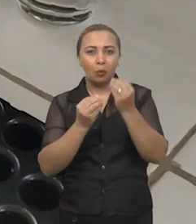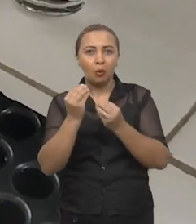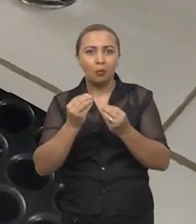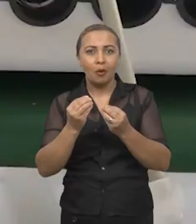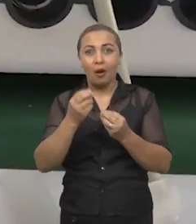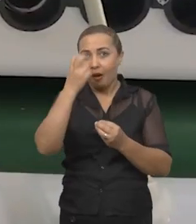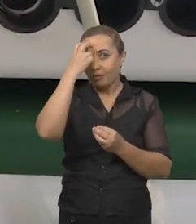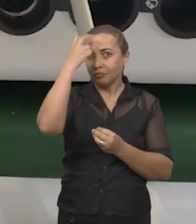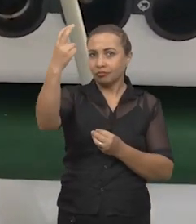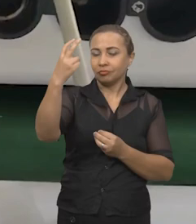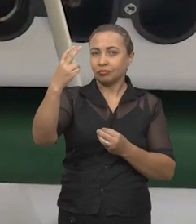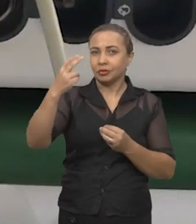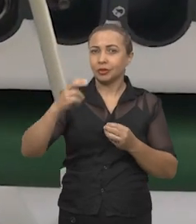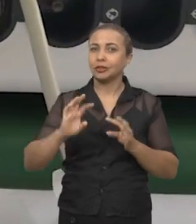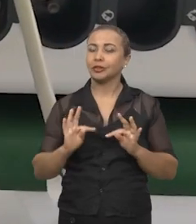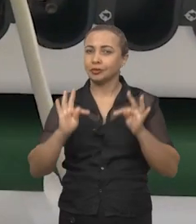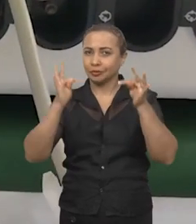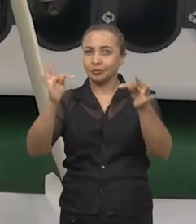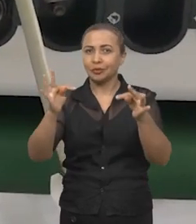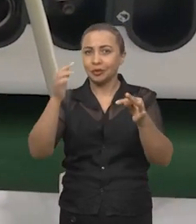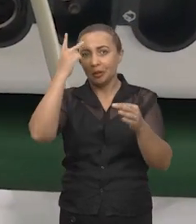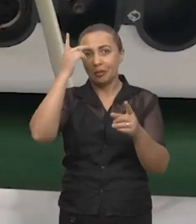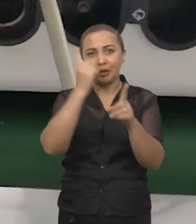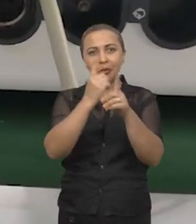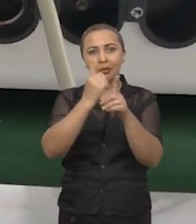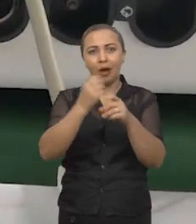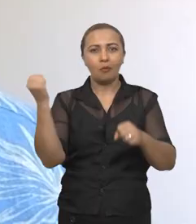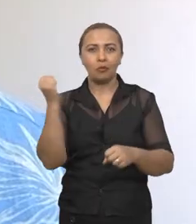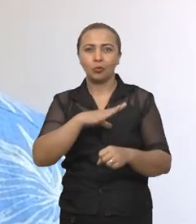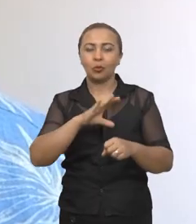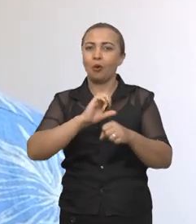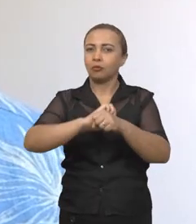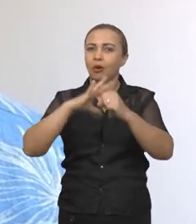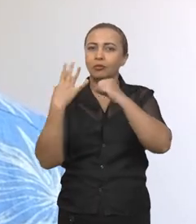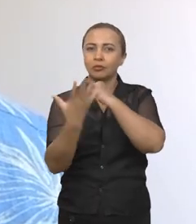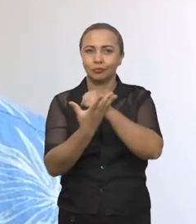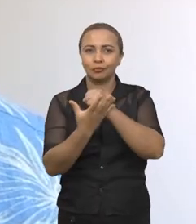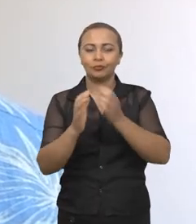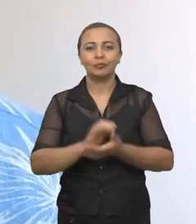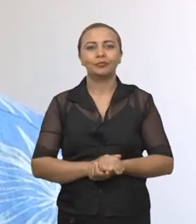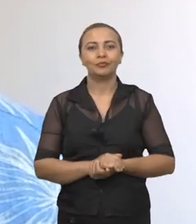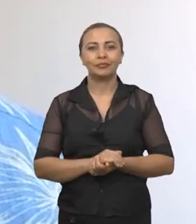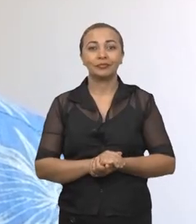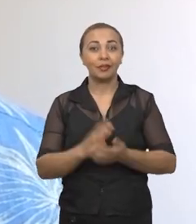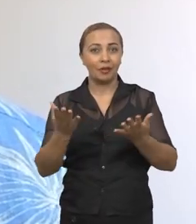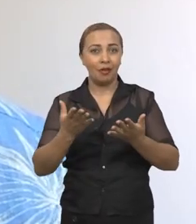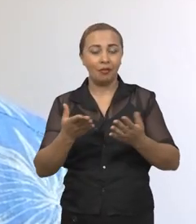inteligência artificial para a detecção do novo coronavírus. Esse teste é um teste